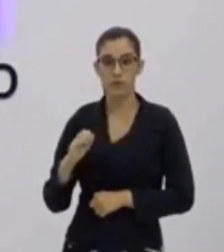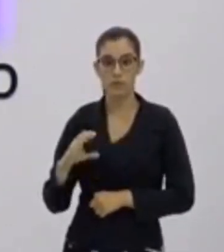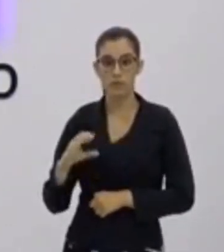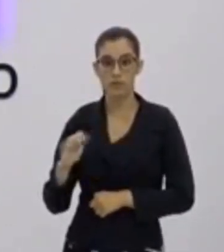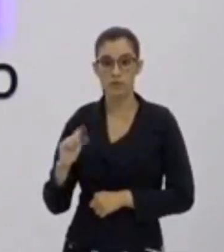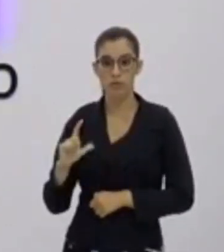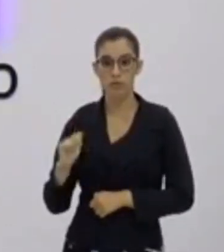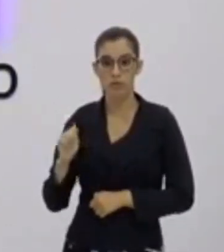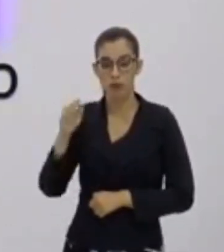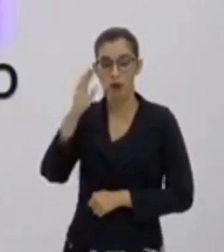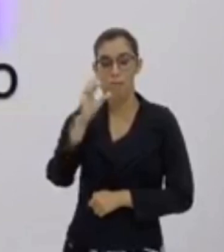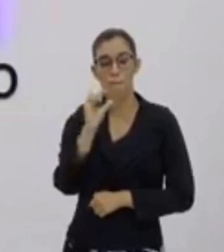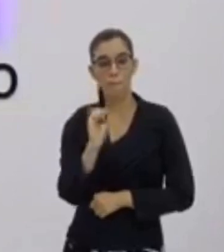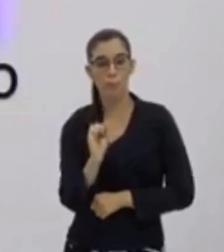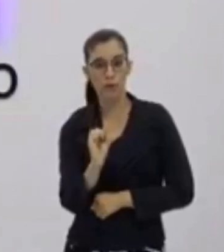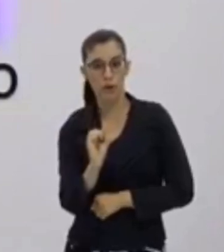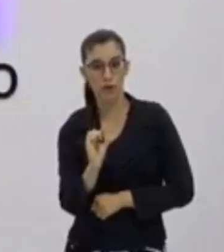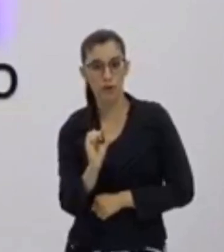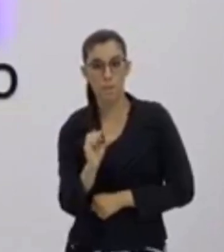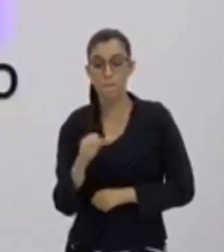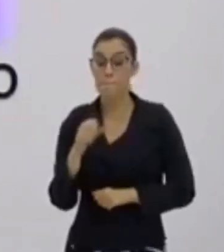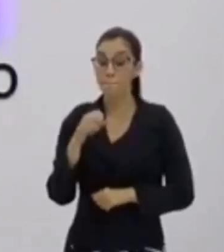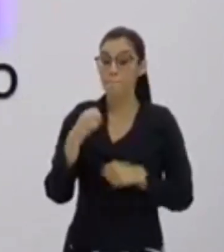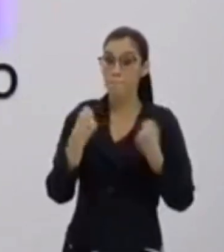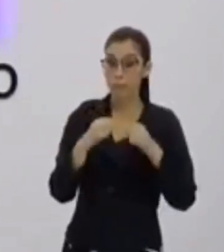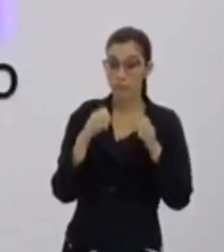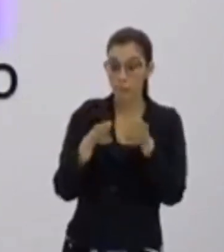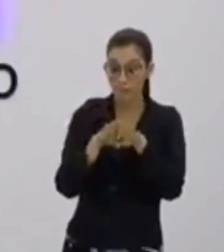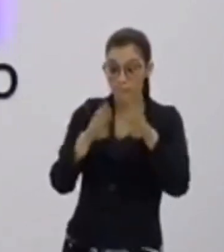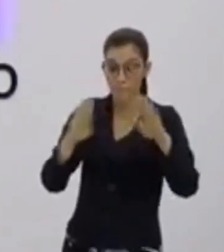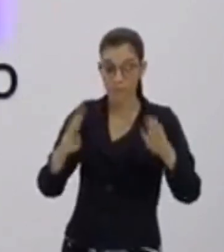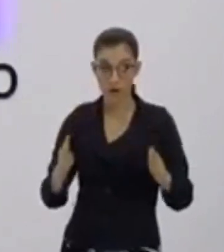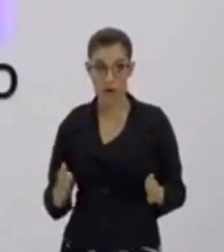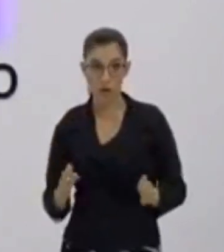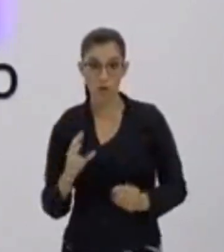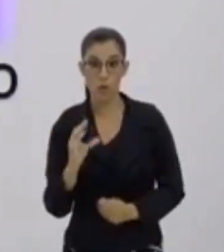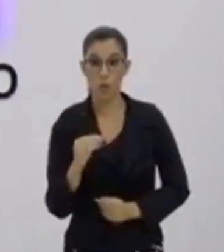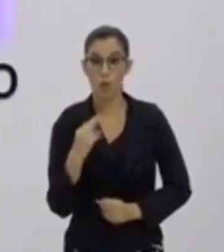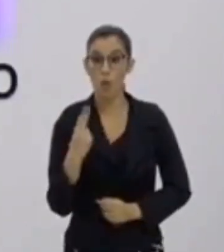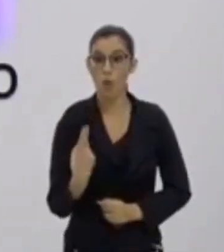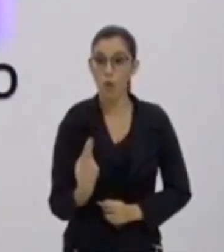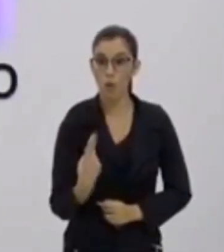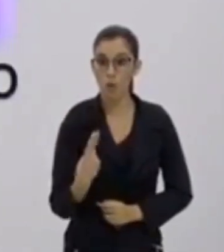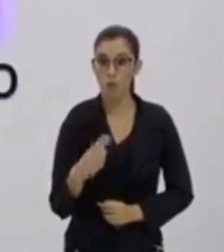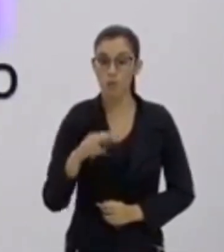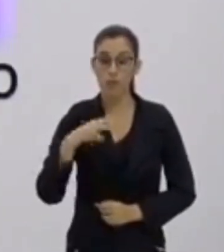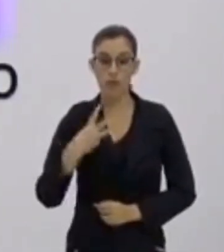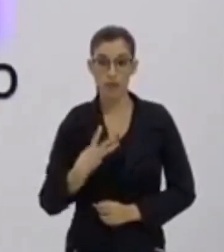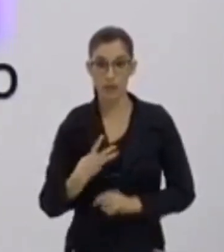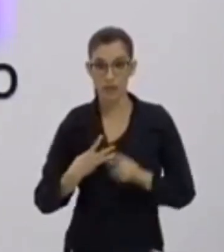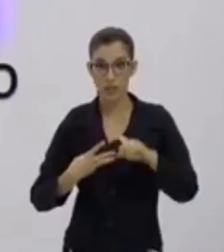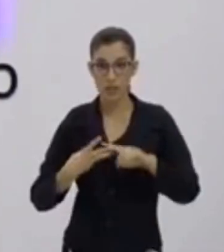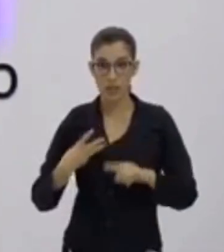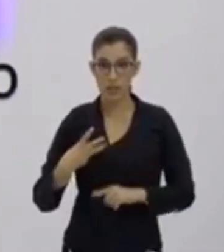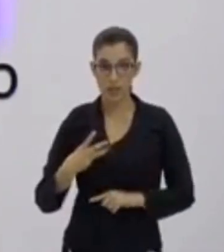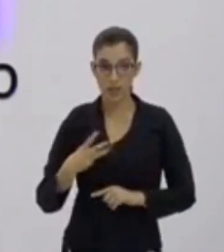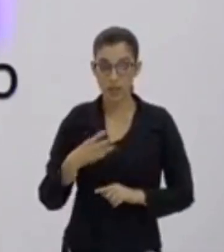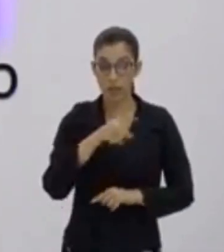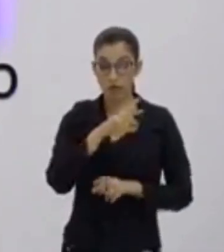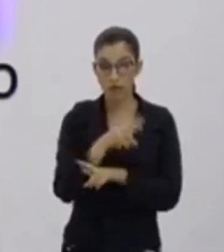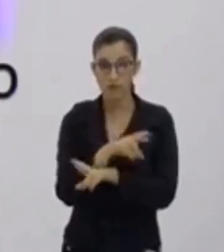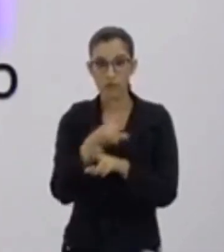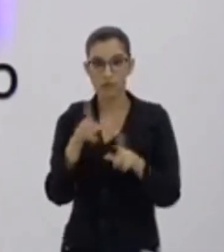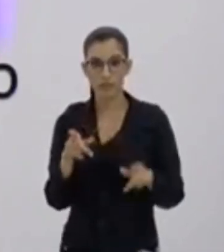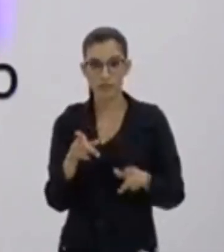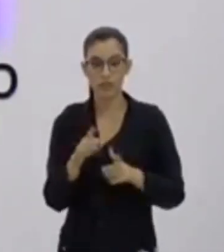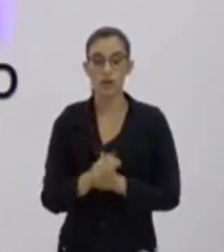plana ou pode ser em três dimensões. Se for um mapa virtual, como do Earth, do próprio Maps, que são